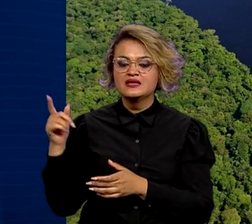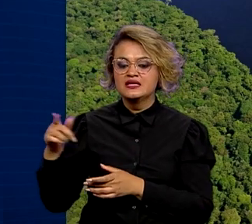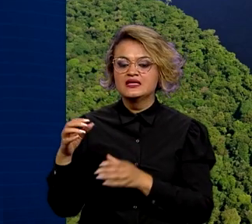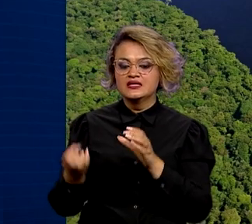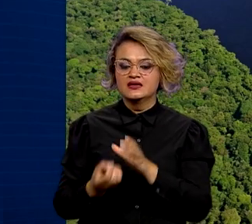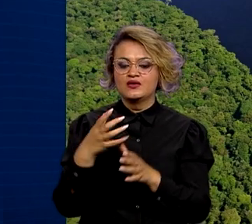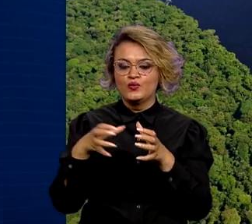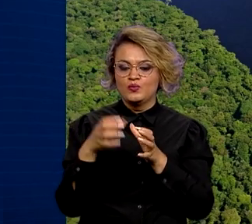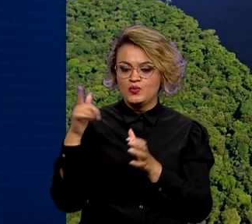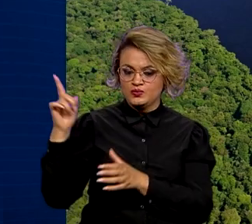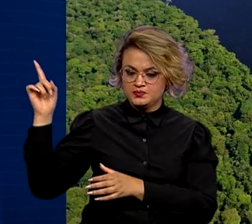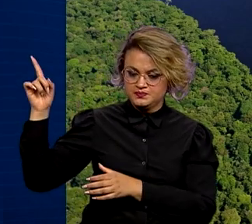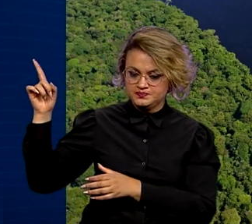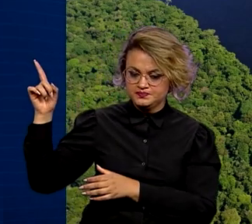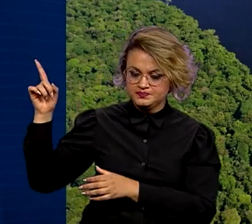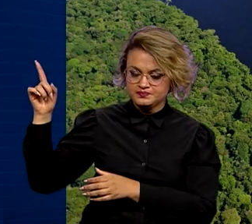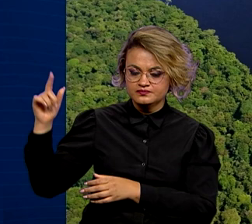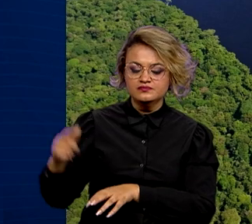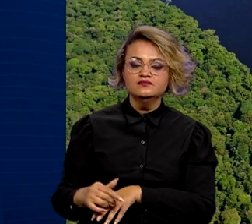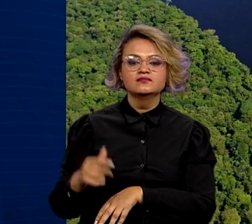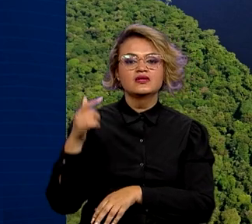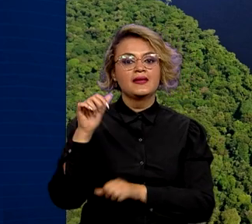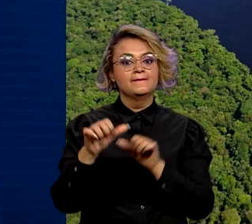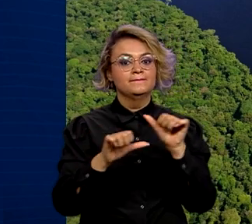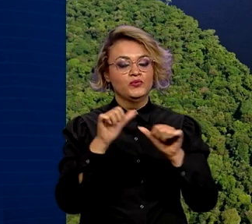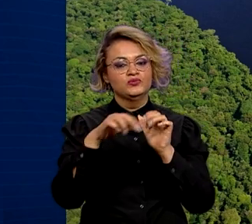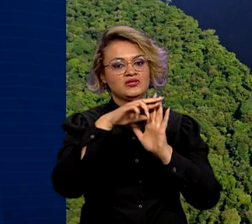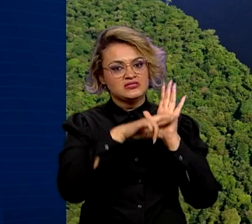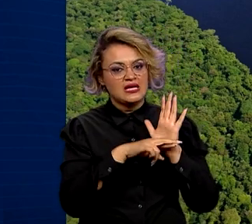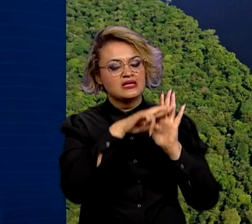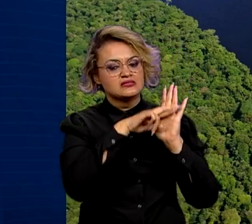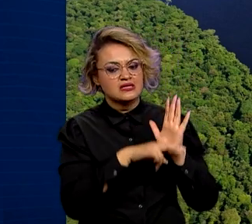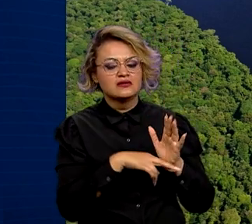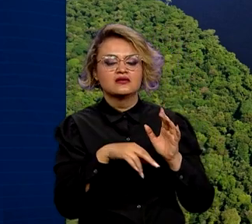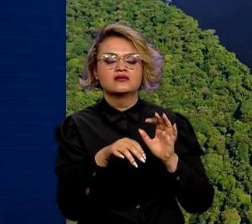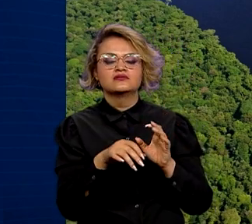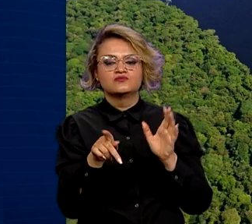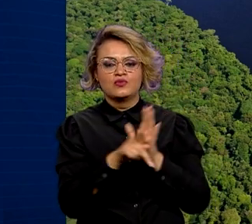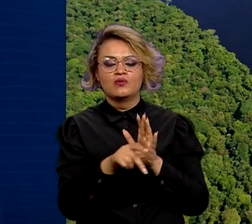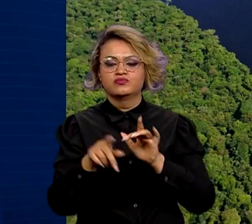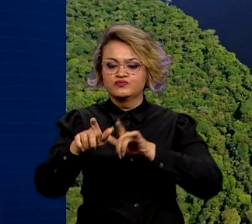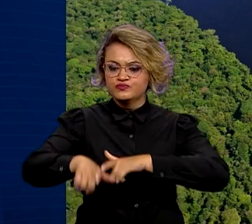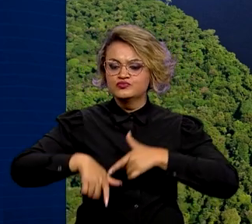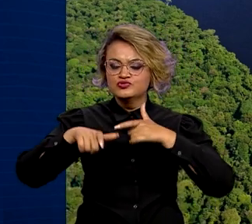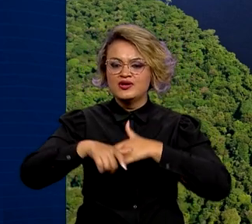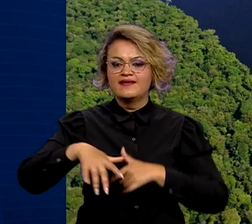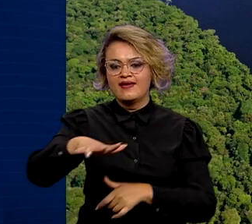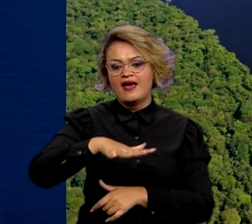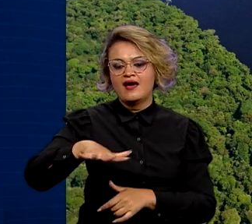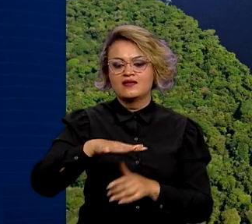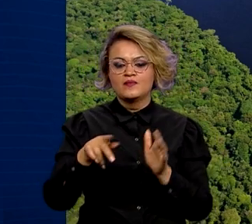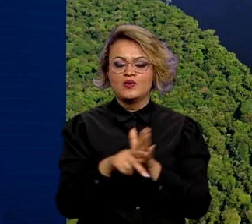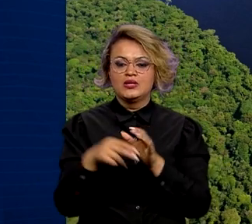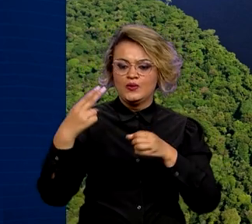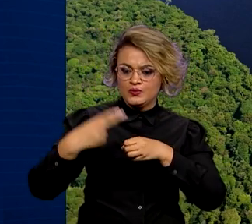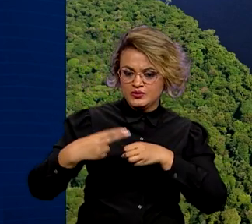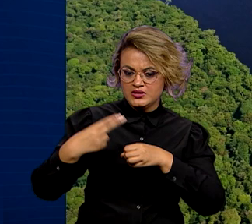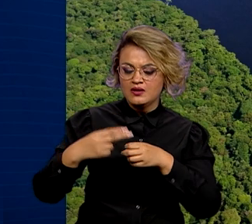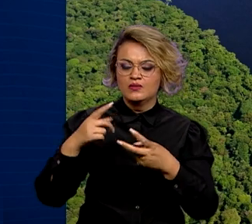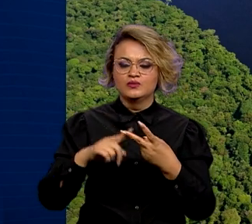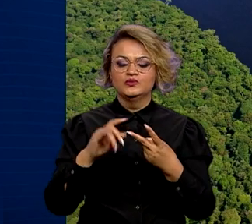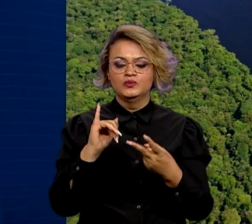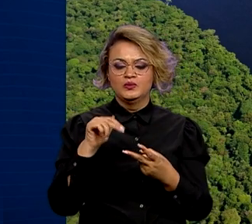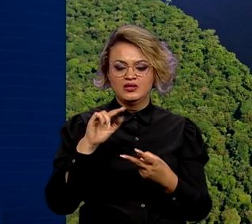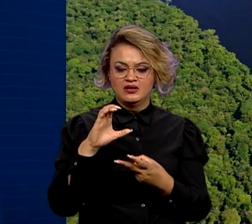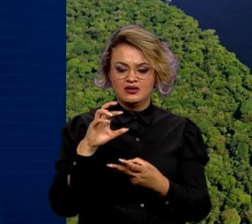Nacional de Segurança Química e que alteram as regras sobre a regularização fundiária em áreas da União e do INCRA